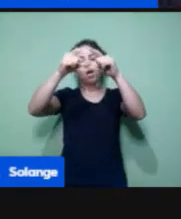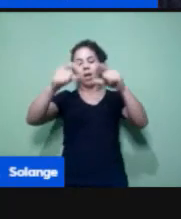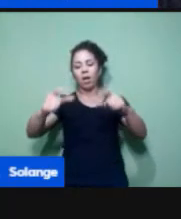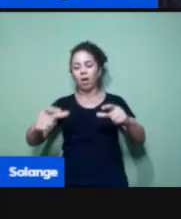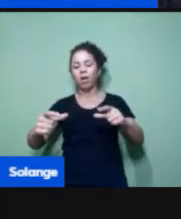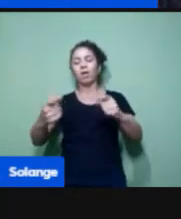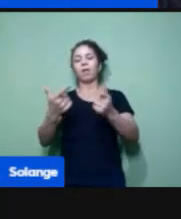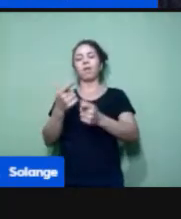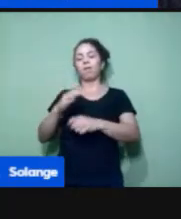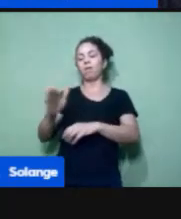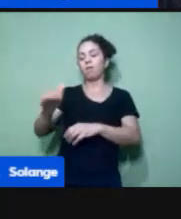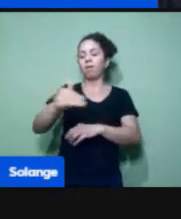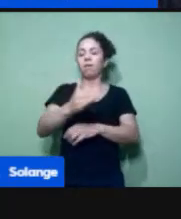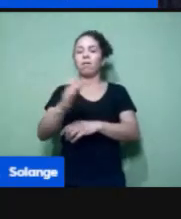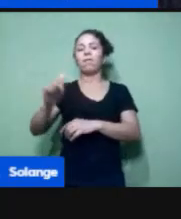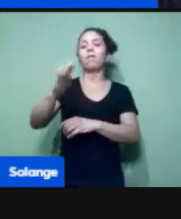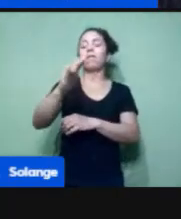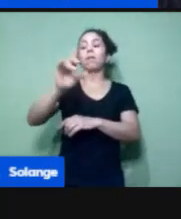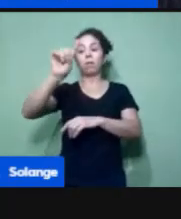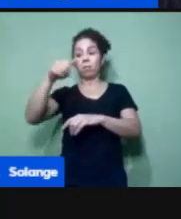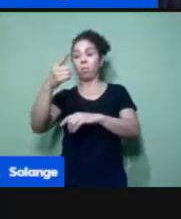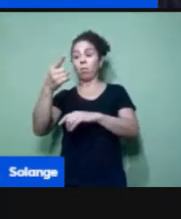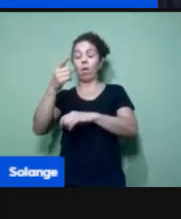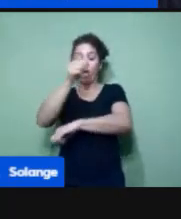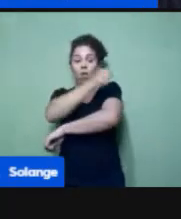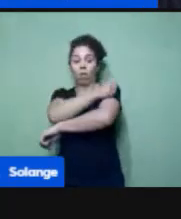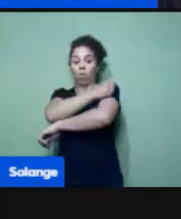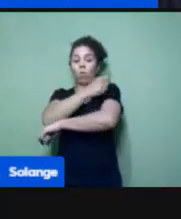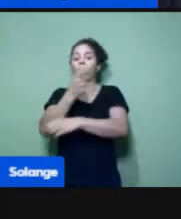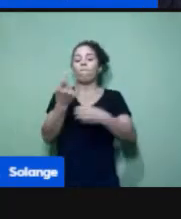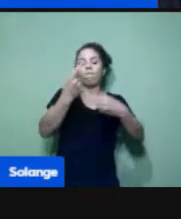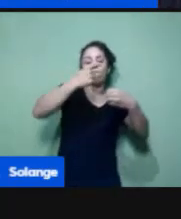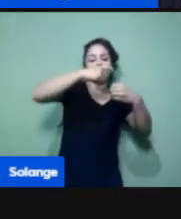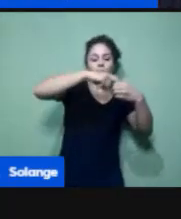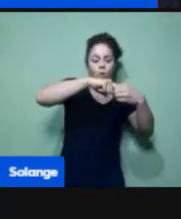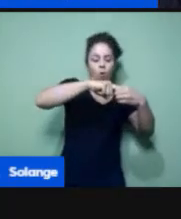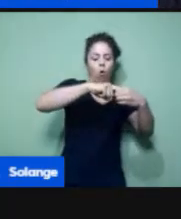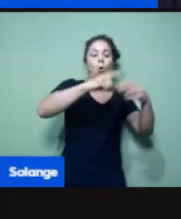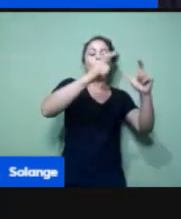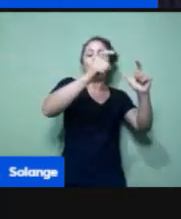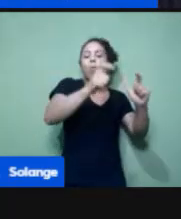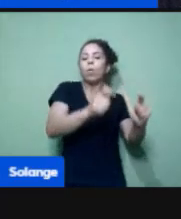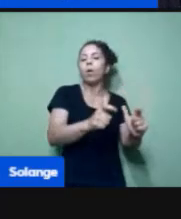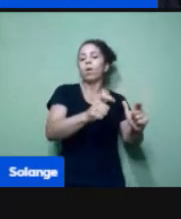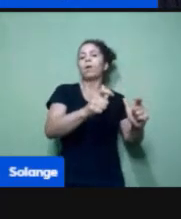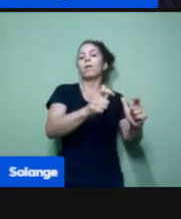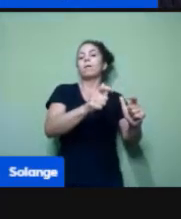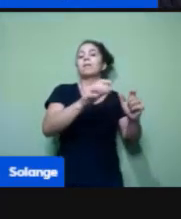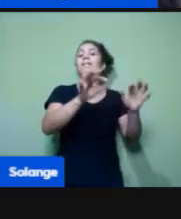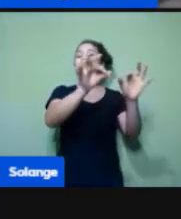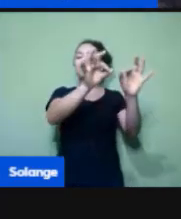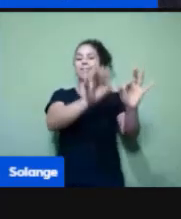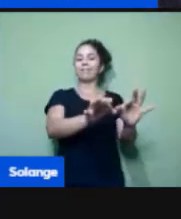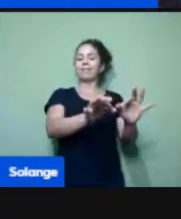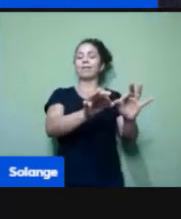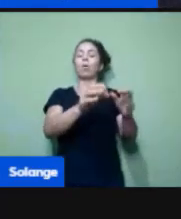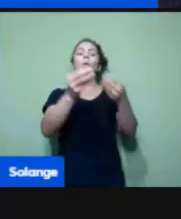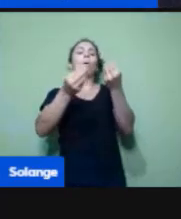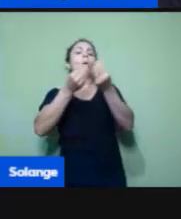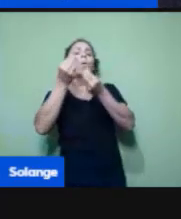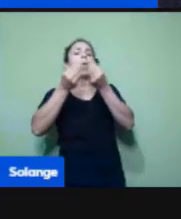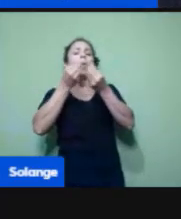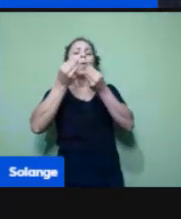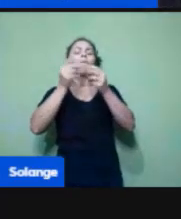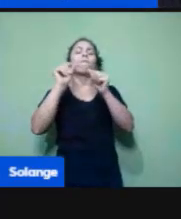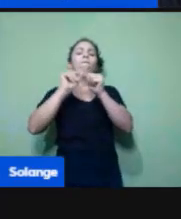você estava antes. aí, alguns professores do setor no mundo podem perguntar, os esportes, como que eu faço em